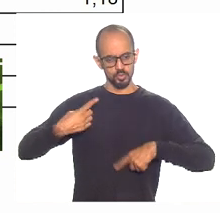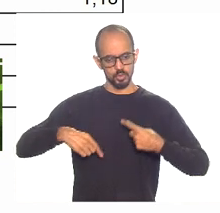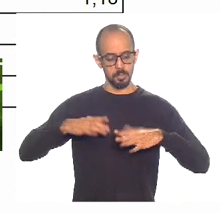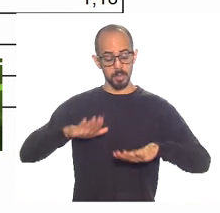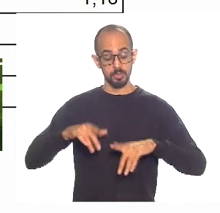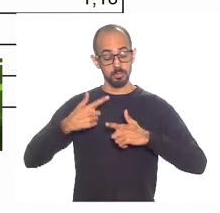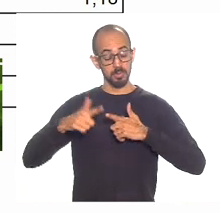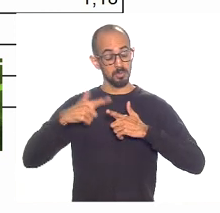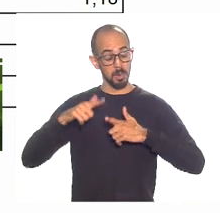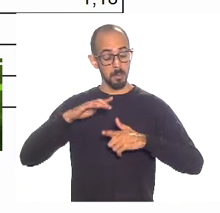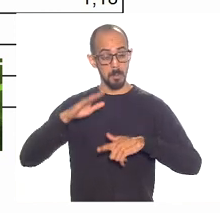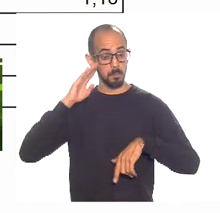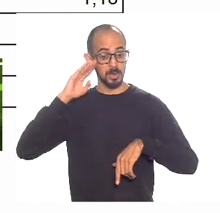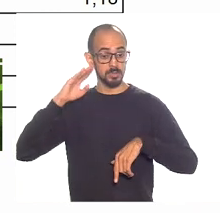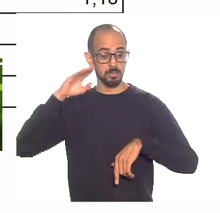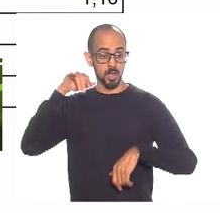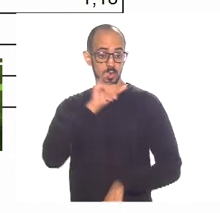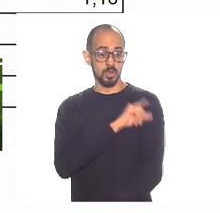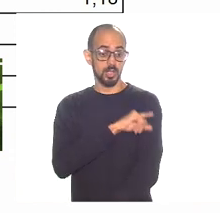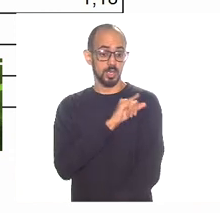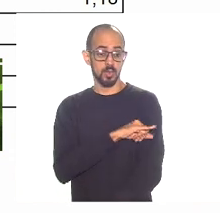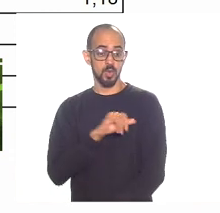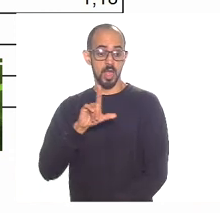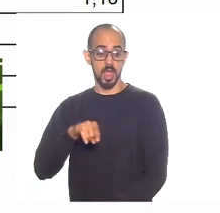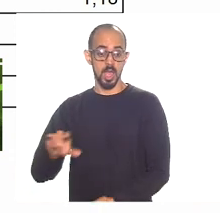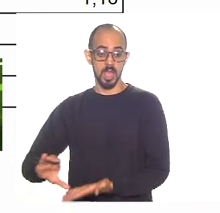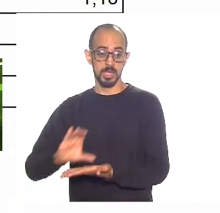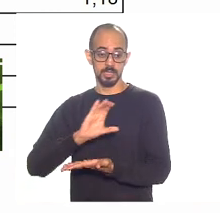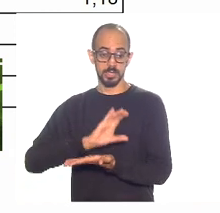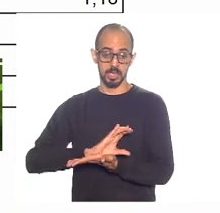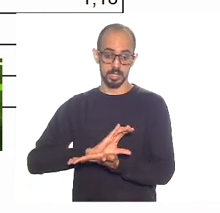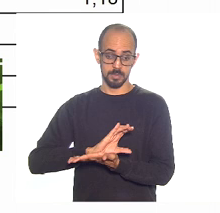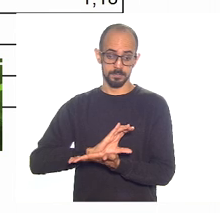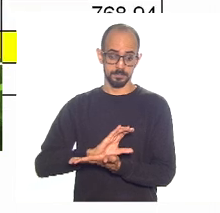é de receita. Pode ir.